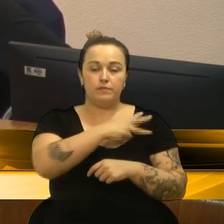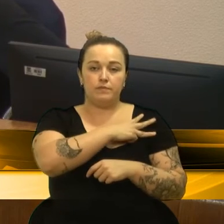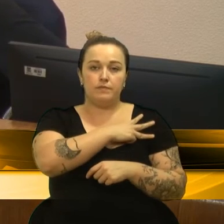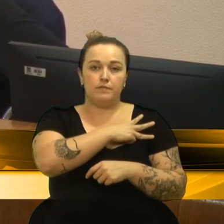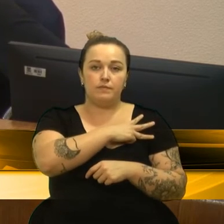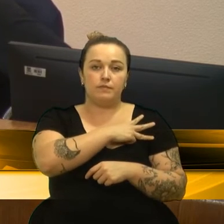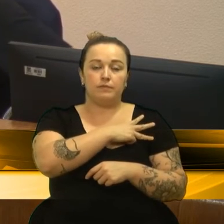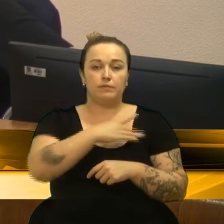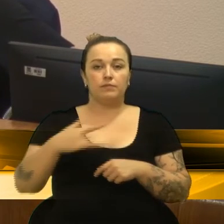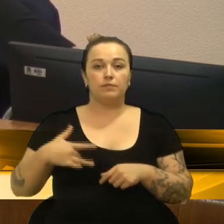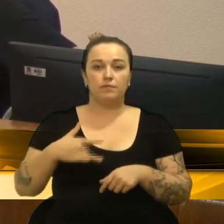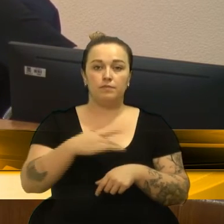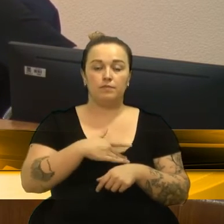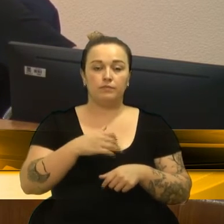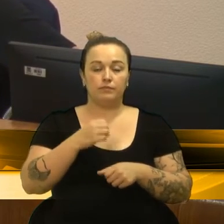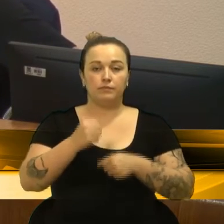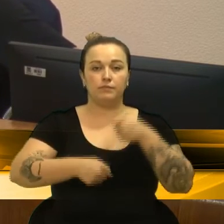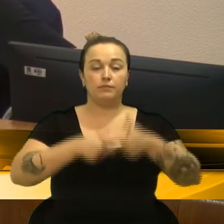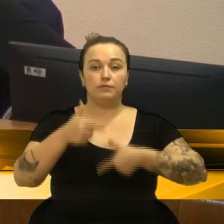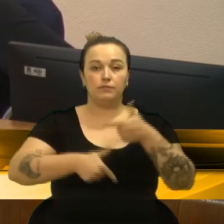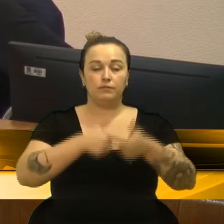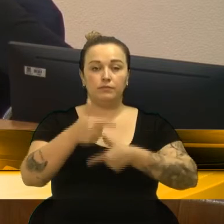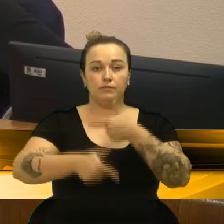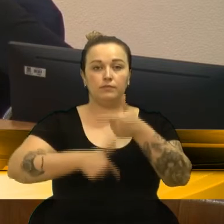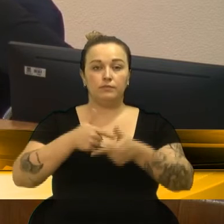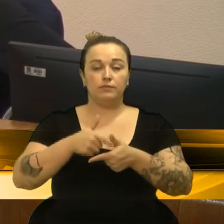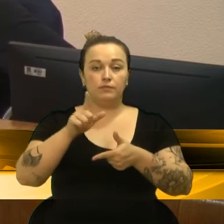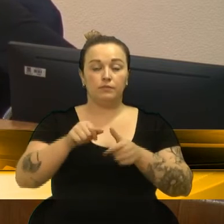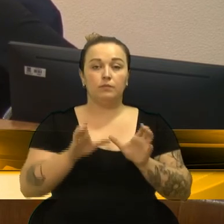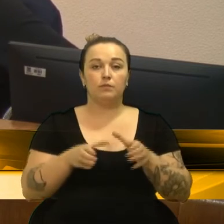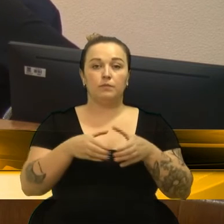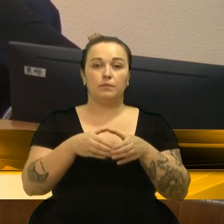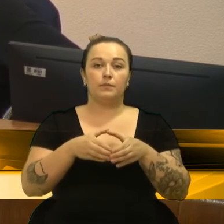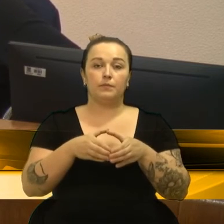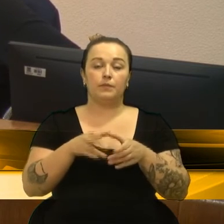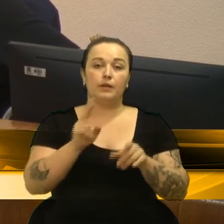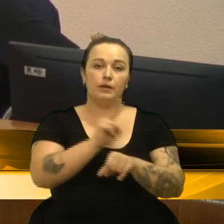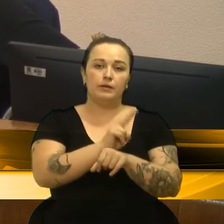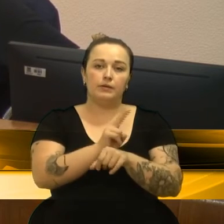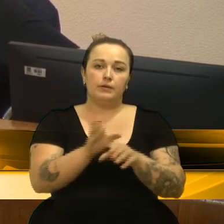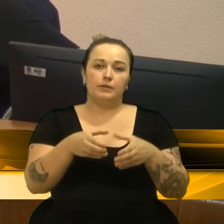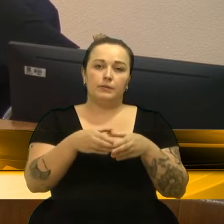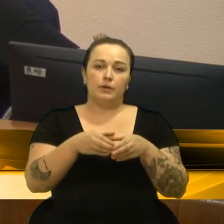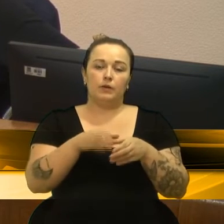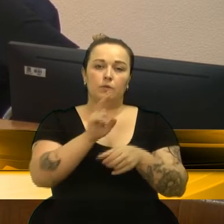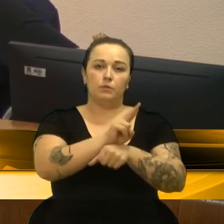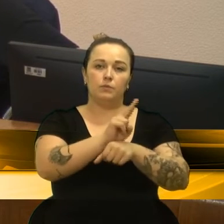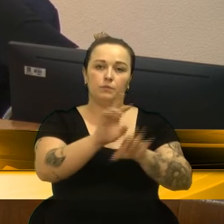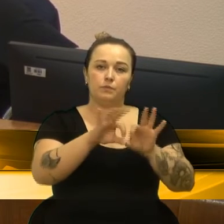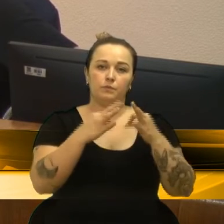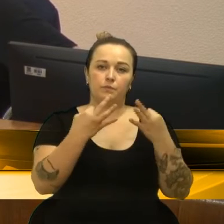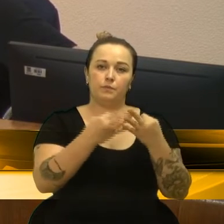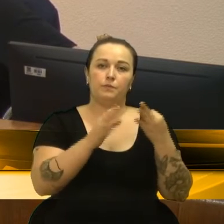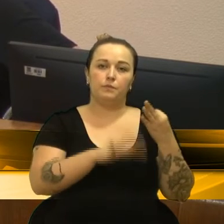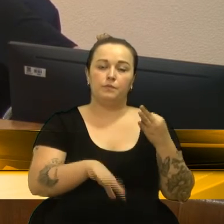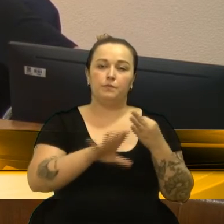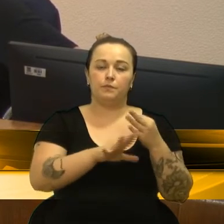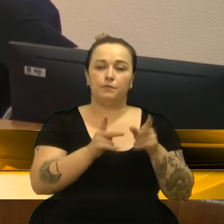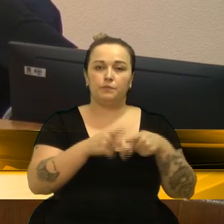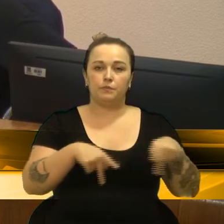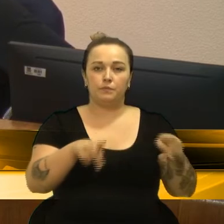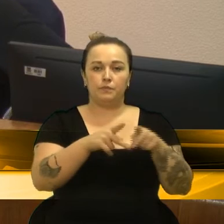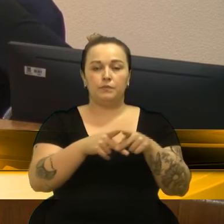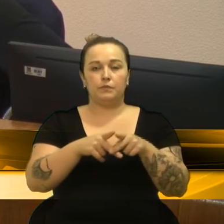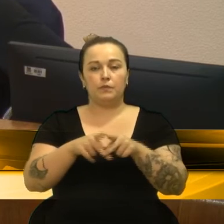nacional de atenção básica, segundo o qual a atenção básica é o conjunto de ações de saúde individuais, familiares e coletivas que envolvem promoção,